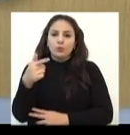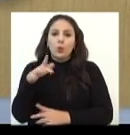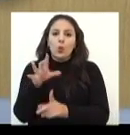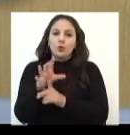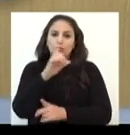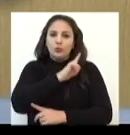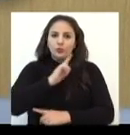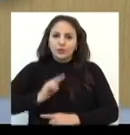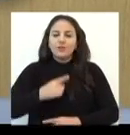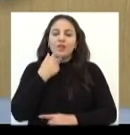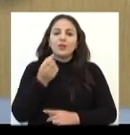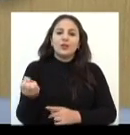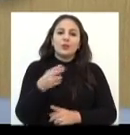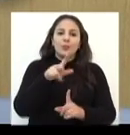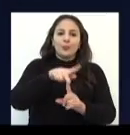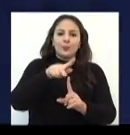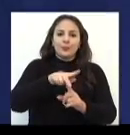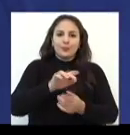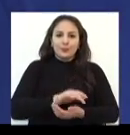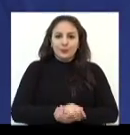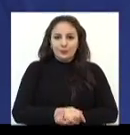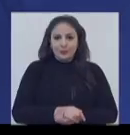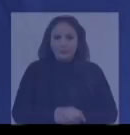sobre o novo Parque da Gare.